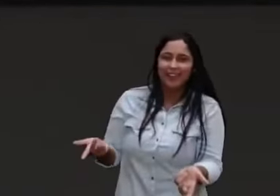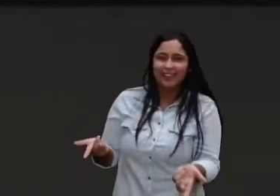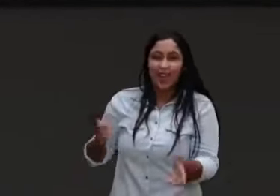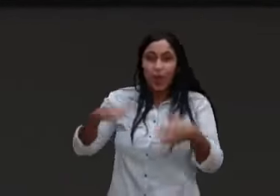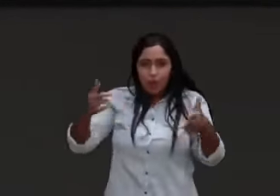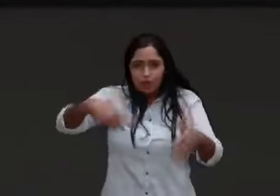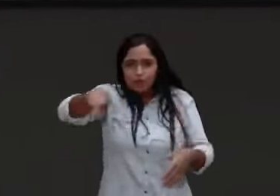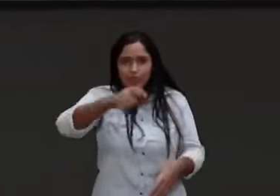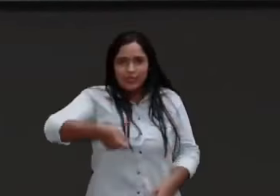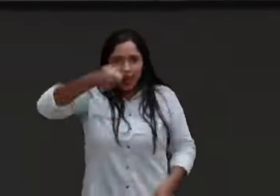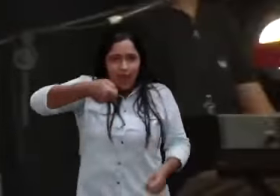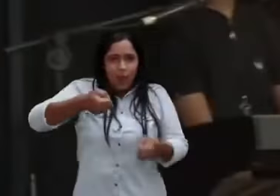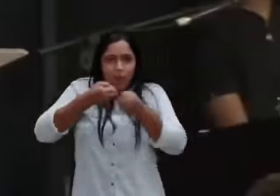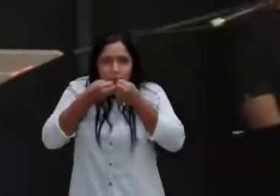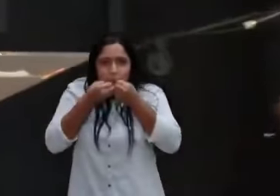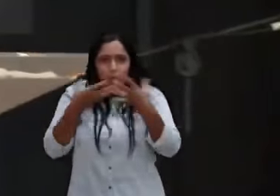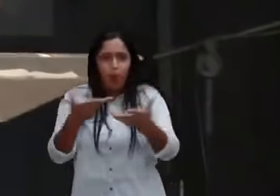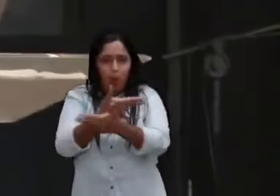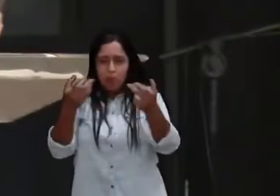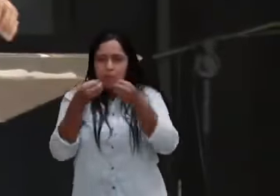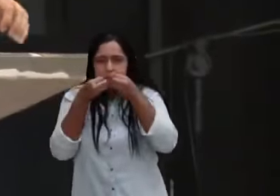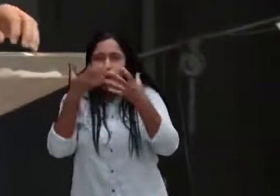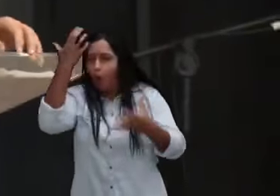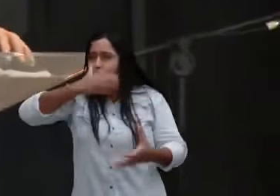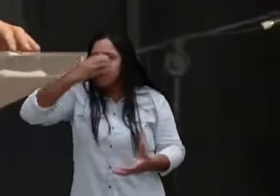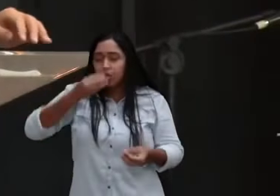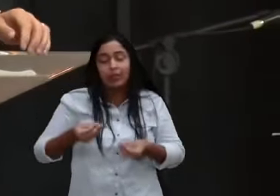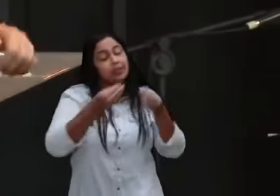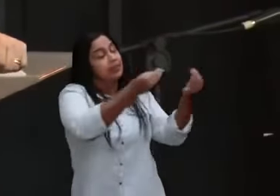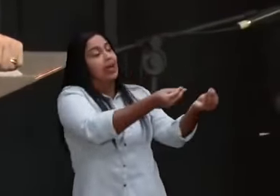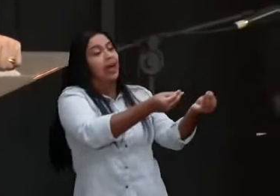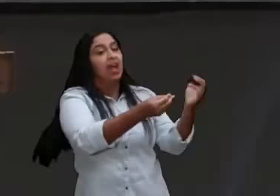debochado né, ele é bem humorado demais,